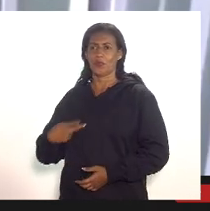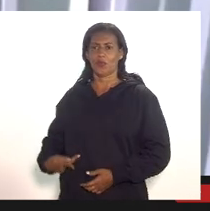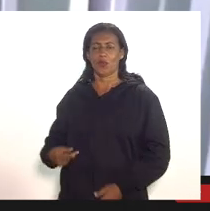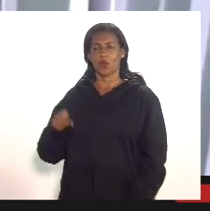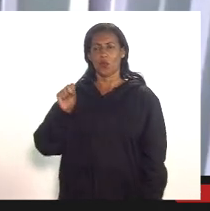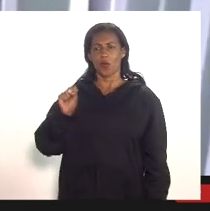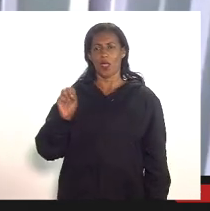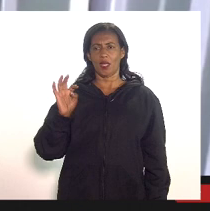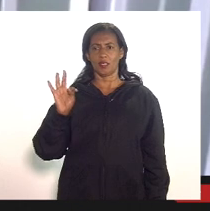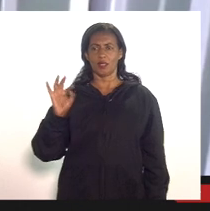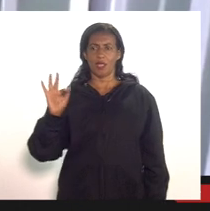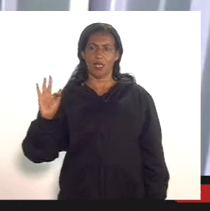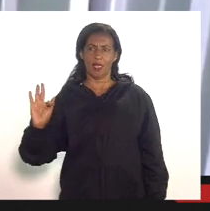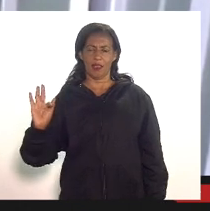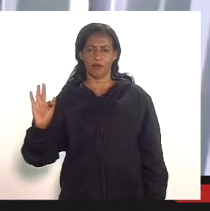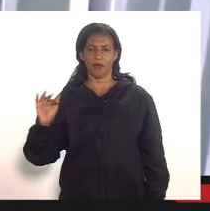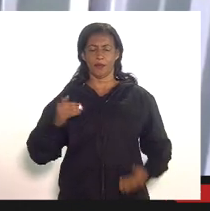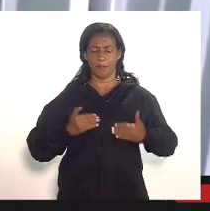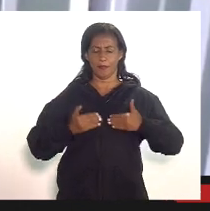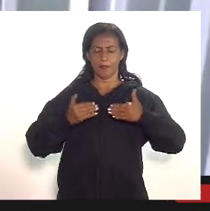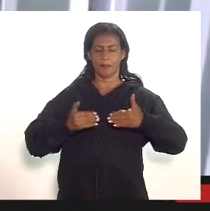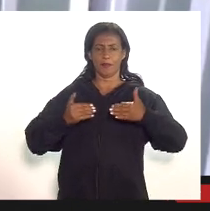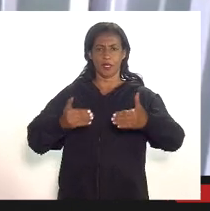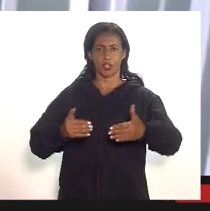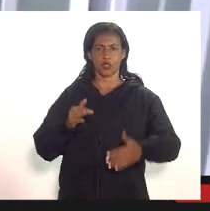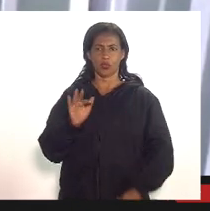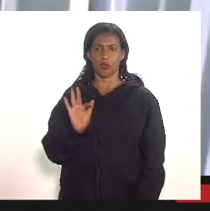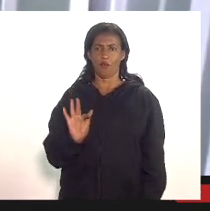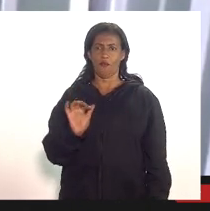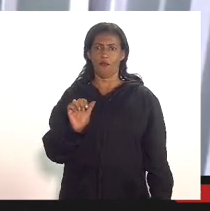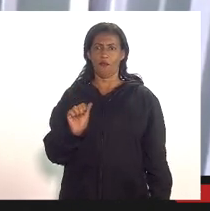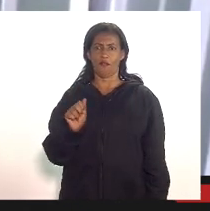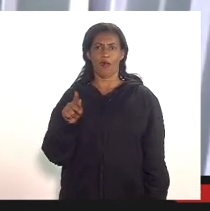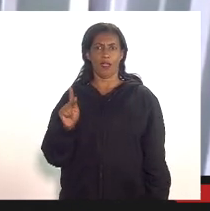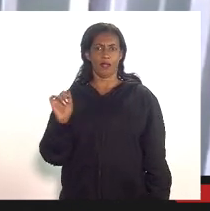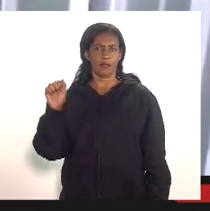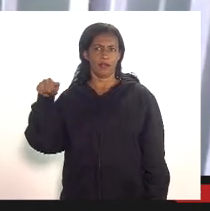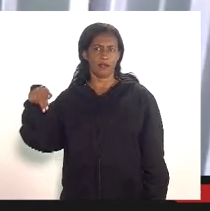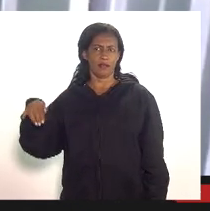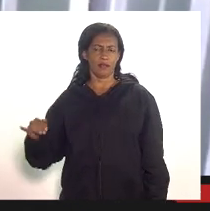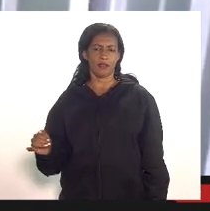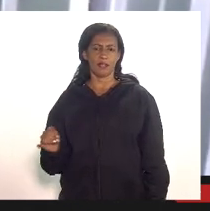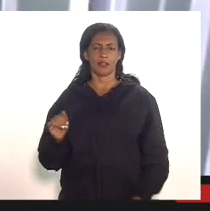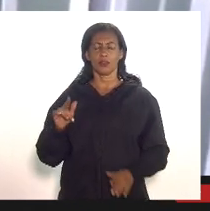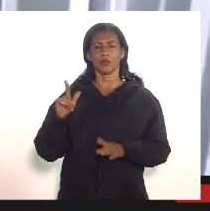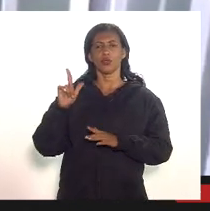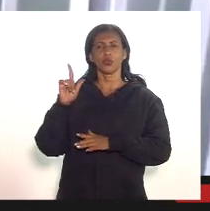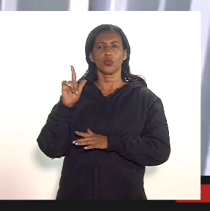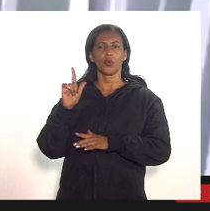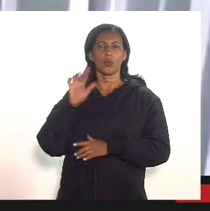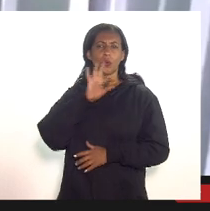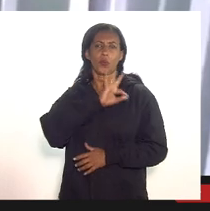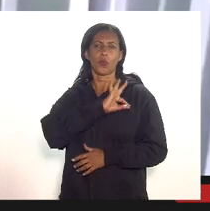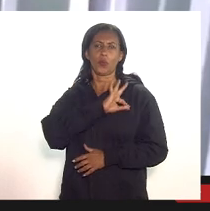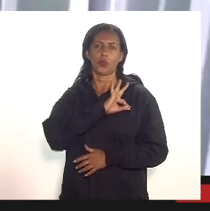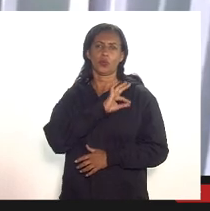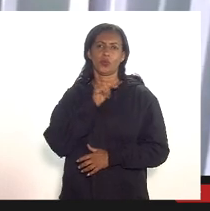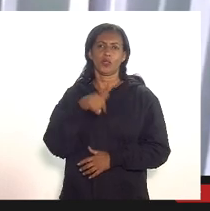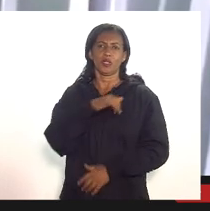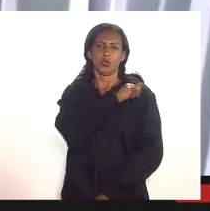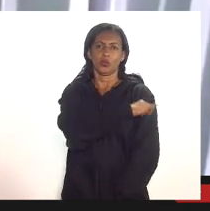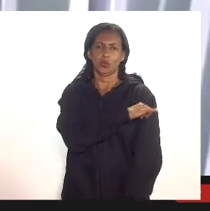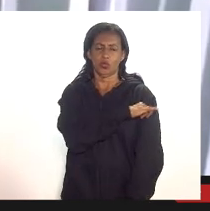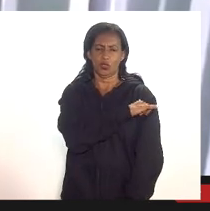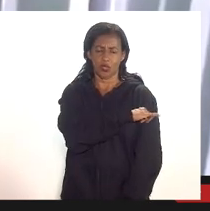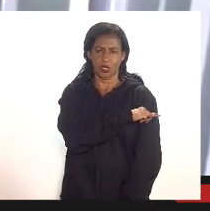Tribunal Federal presidida pelo ministro Edson Fachin sobre o tema da letalidade policial no Rio de Janeiro a DPF